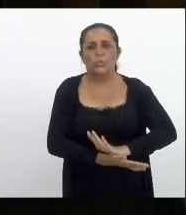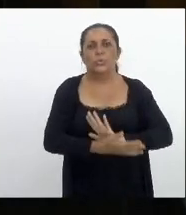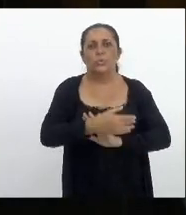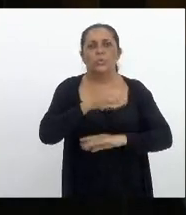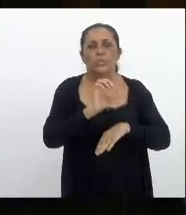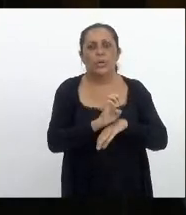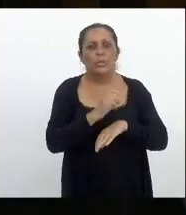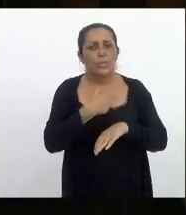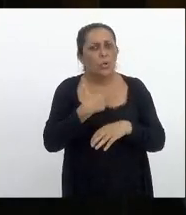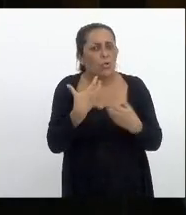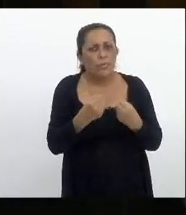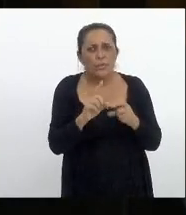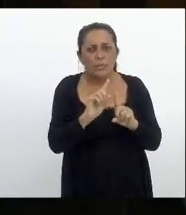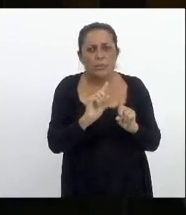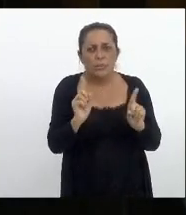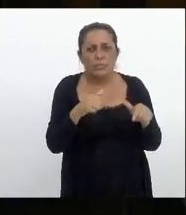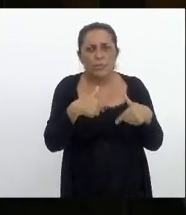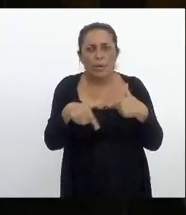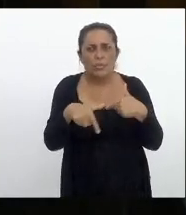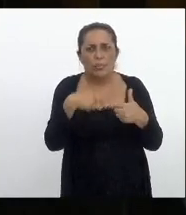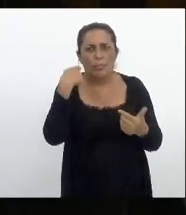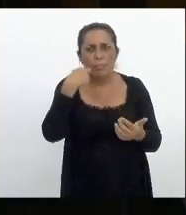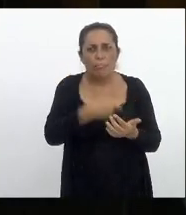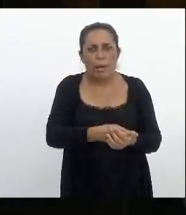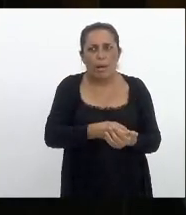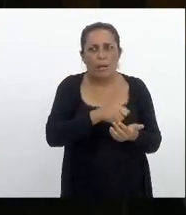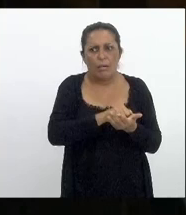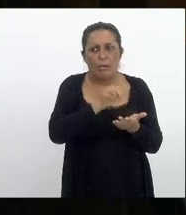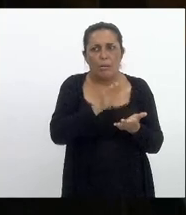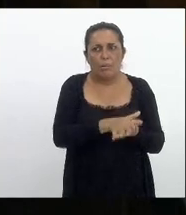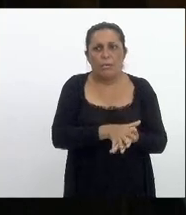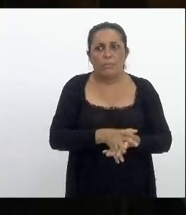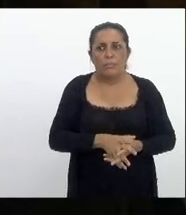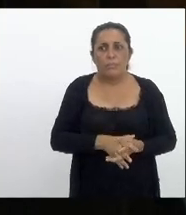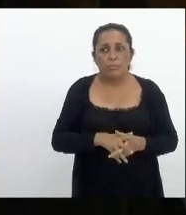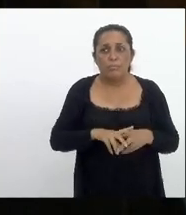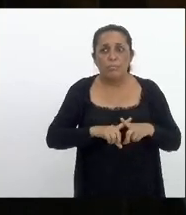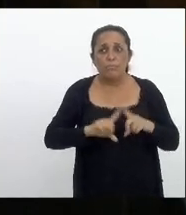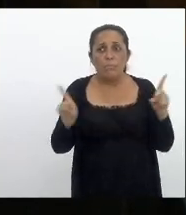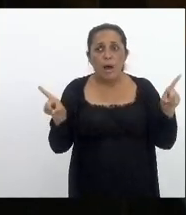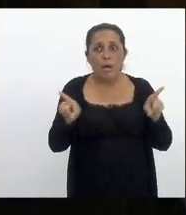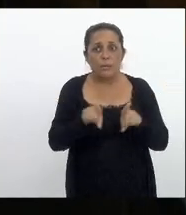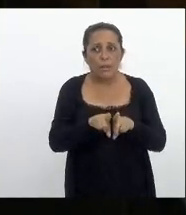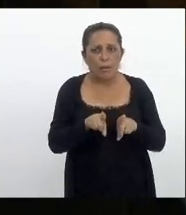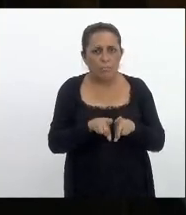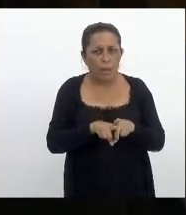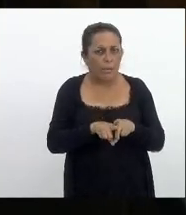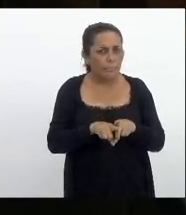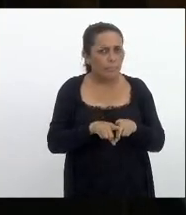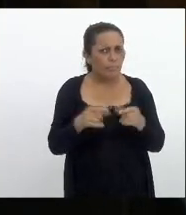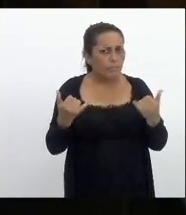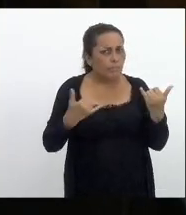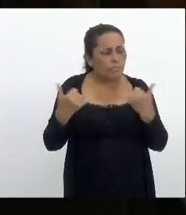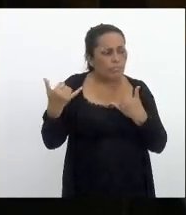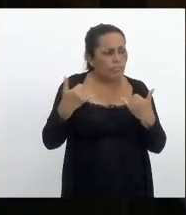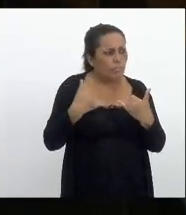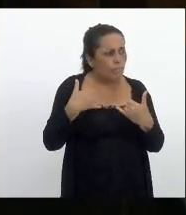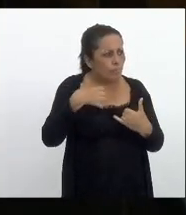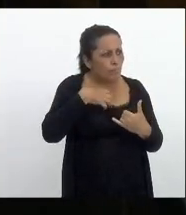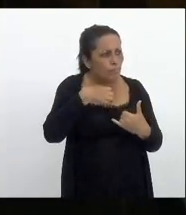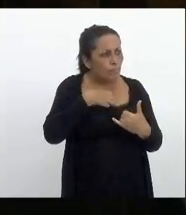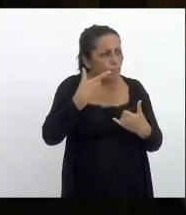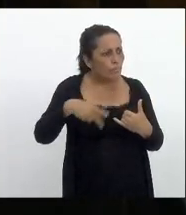eu não vou aceitar que os nossos trabalhadores paguem essa conta mas aí também ouvindo a fala dos outros parlamentares